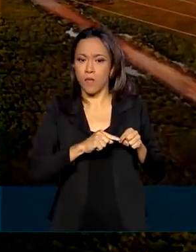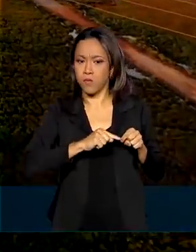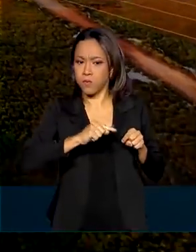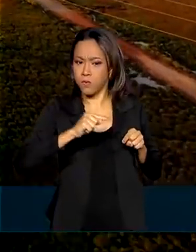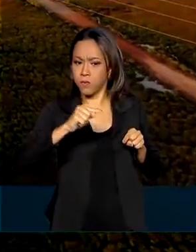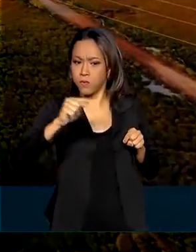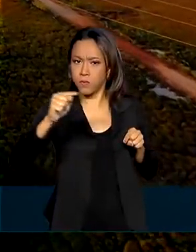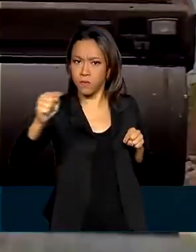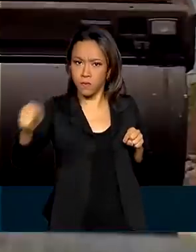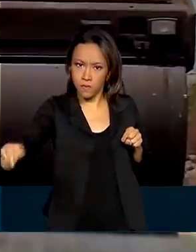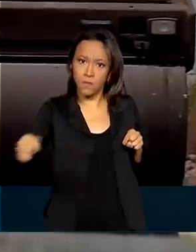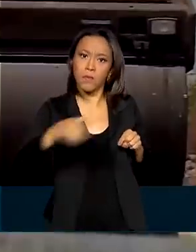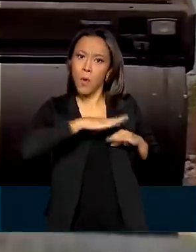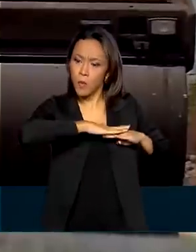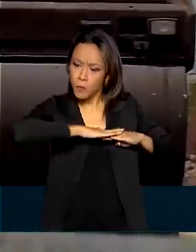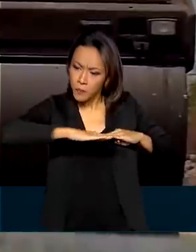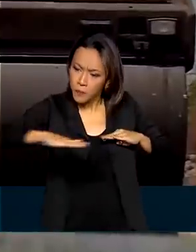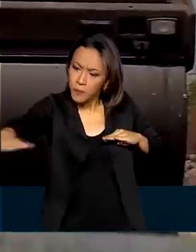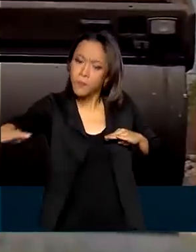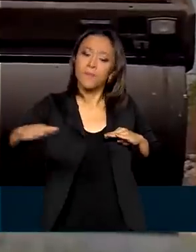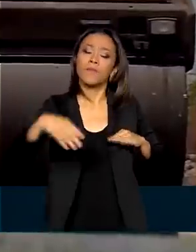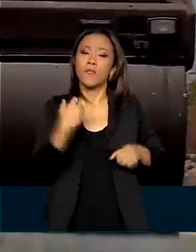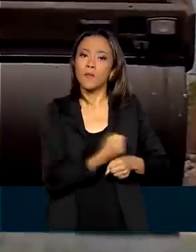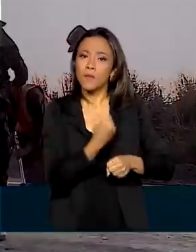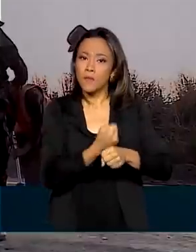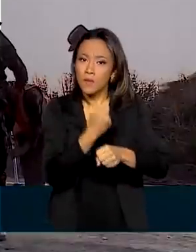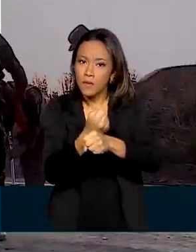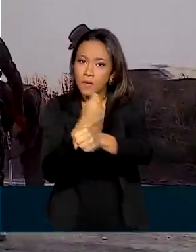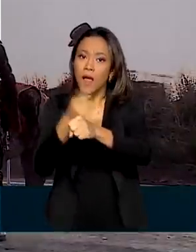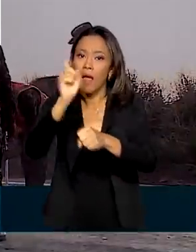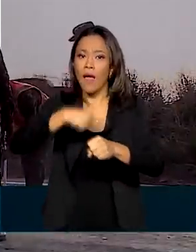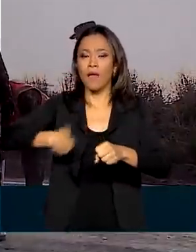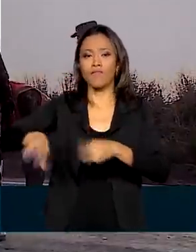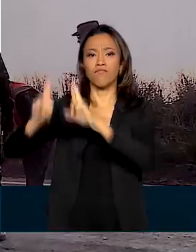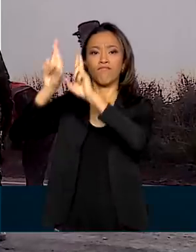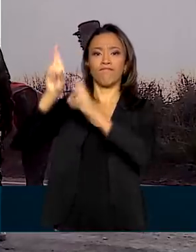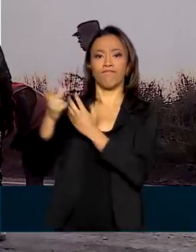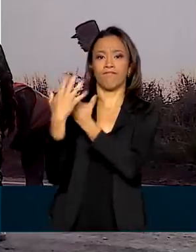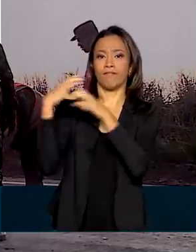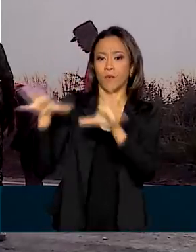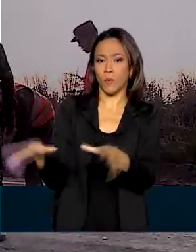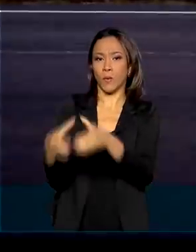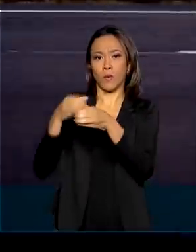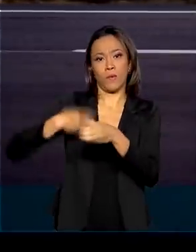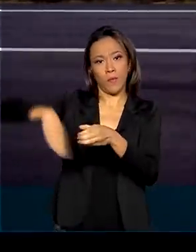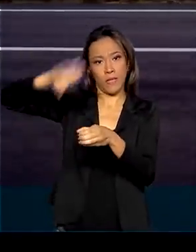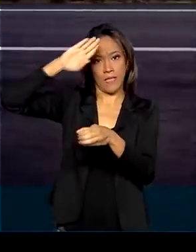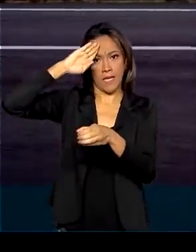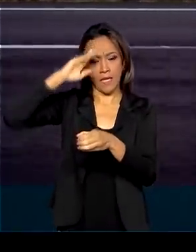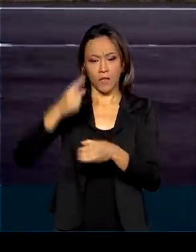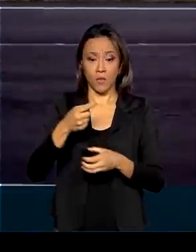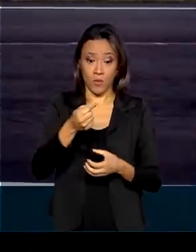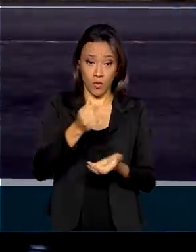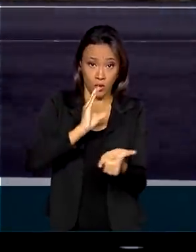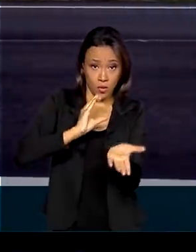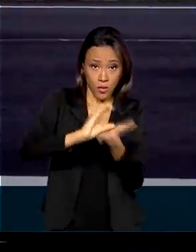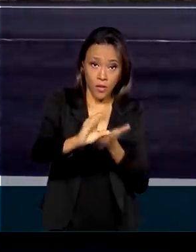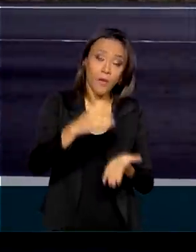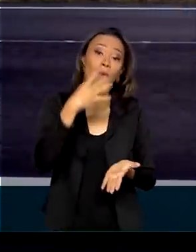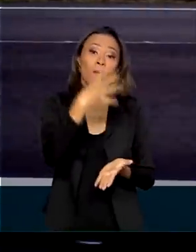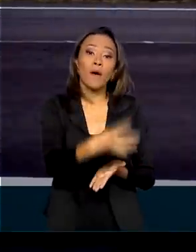asfalto recuperado. As obras estão sendo feitas pelo Exército Brasileiro. O investimento é de 42